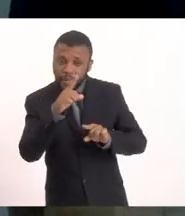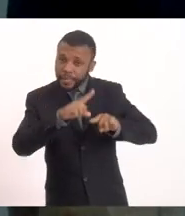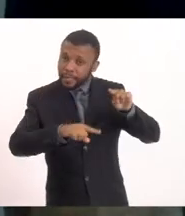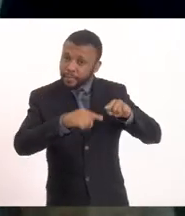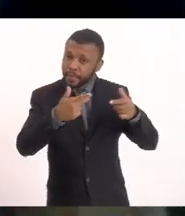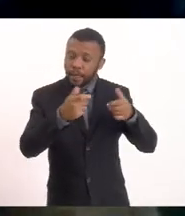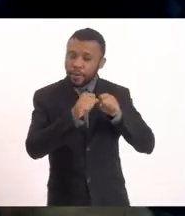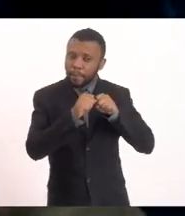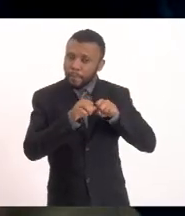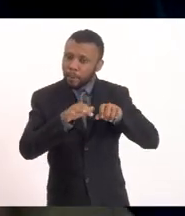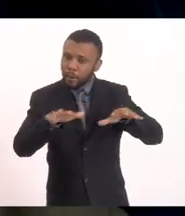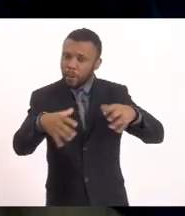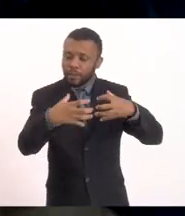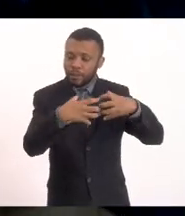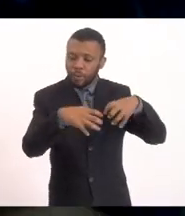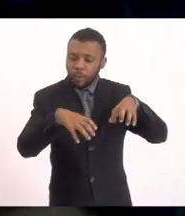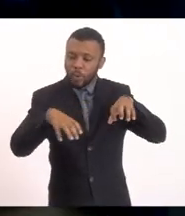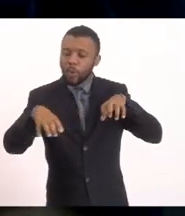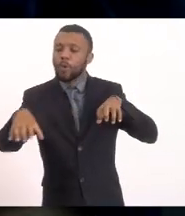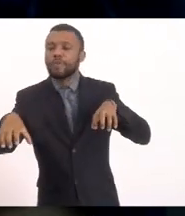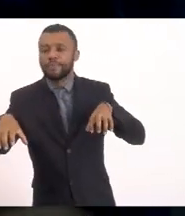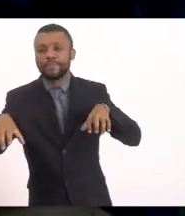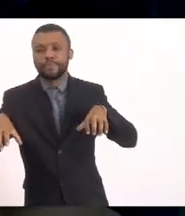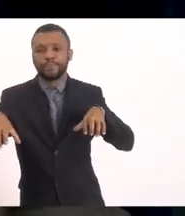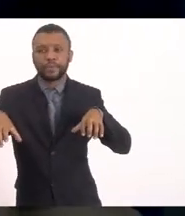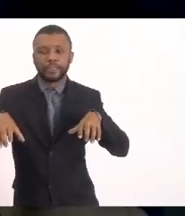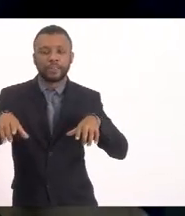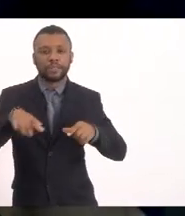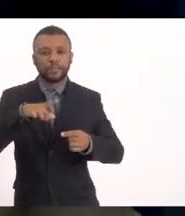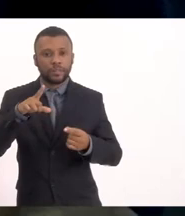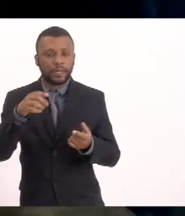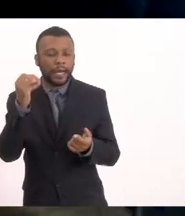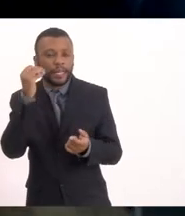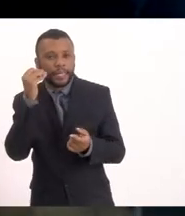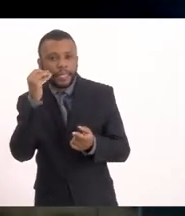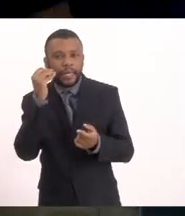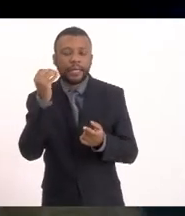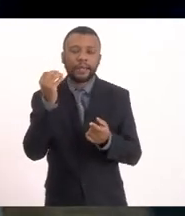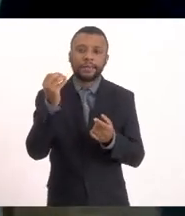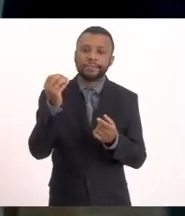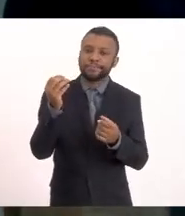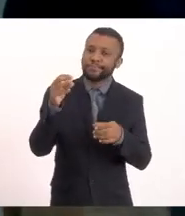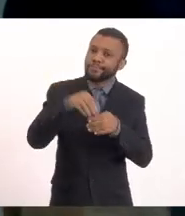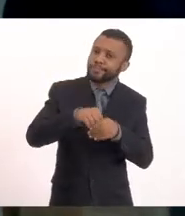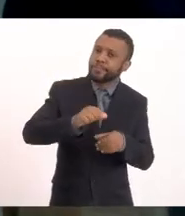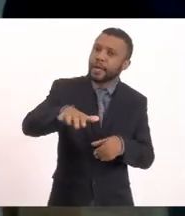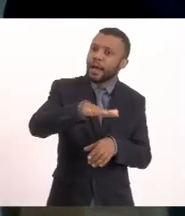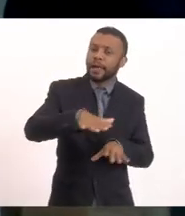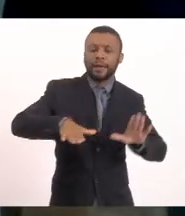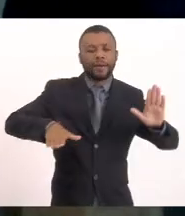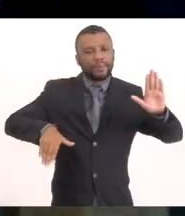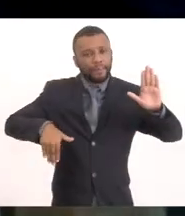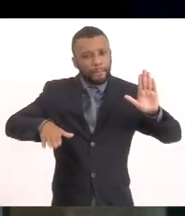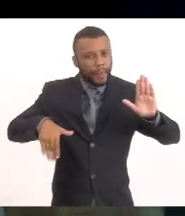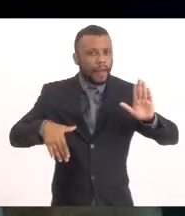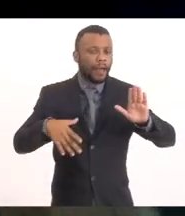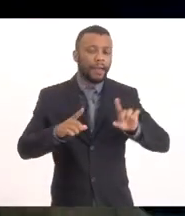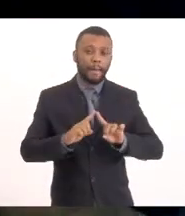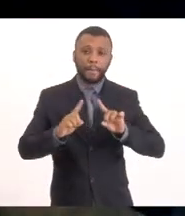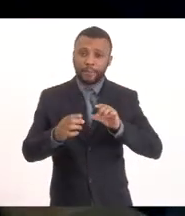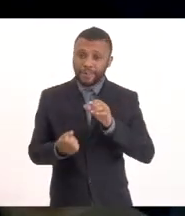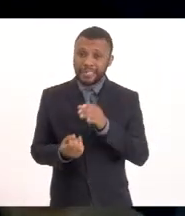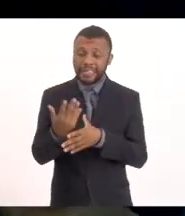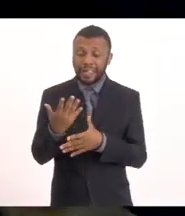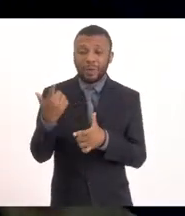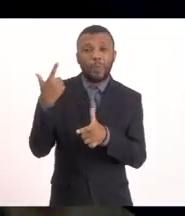Desassoreamento Para fazer Dispostos em praia Fazer engorda de praia E foi criado um mal-estar